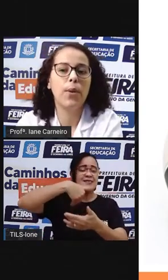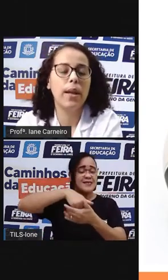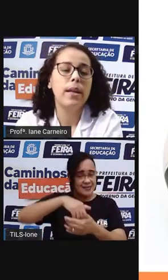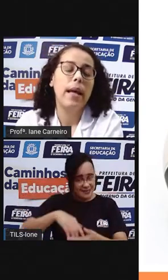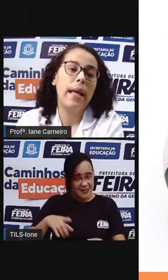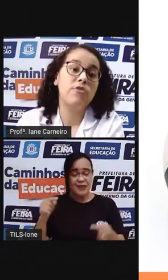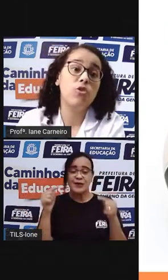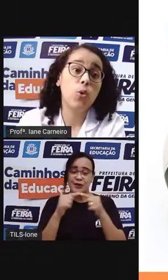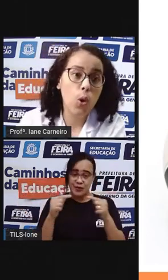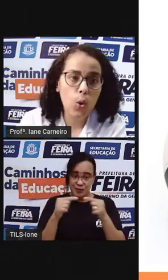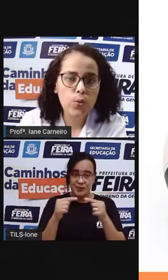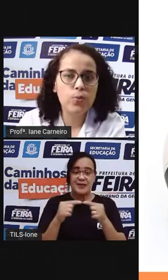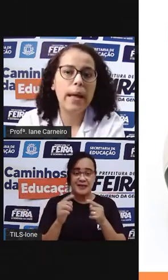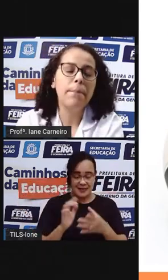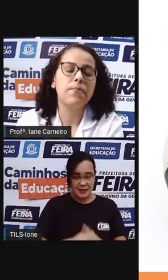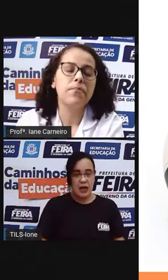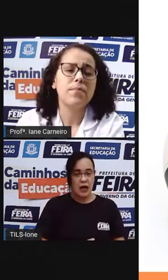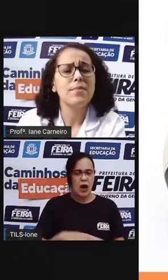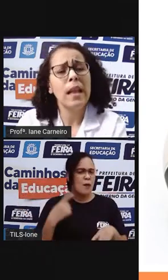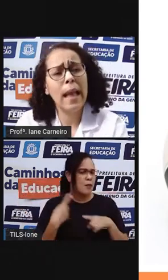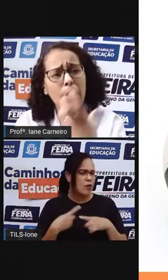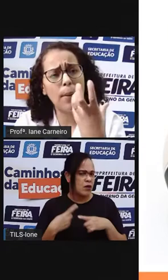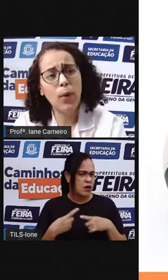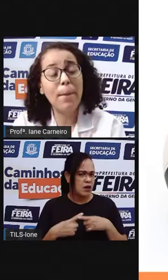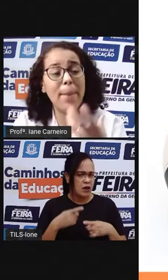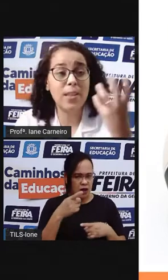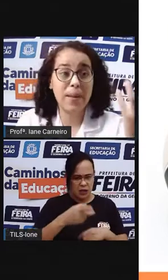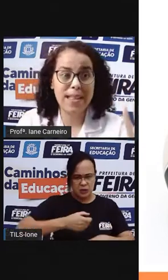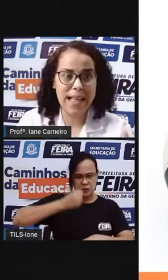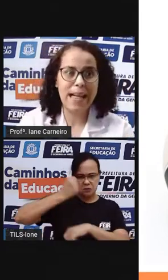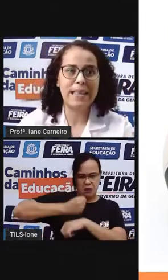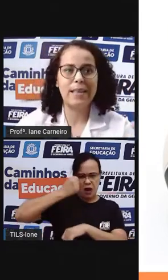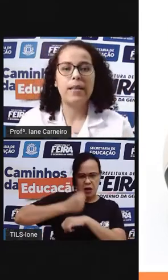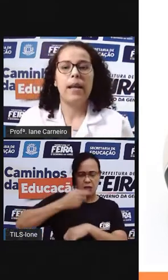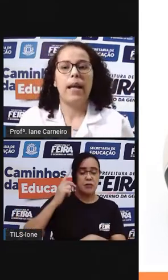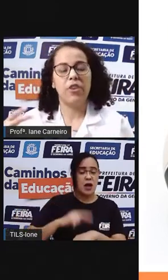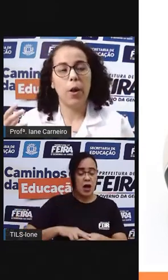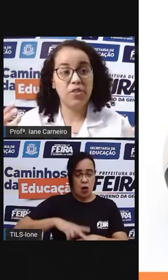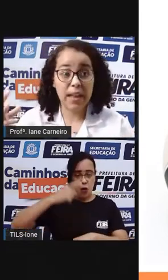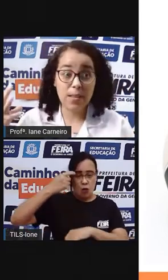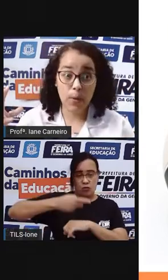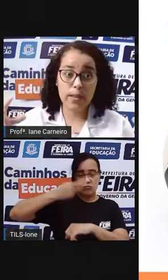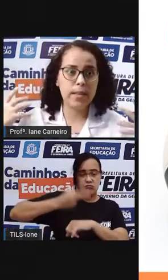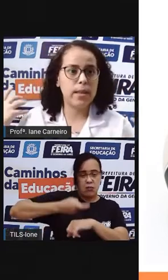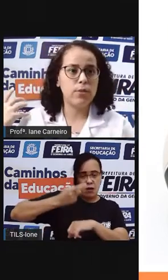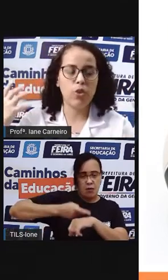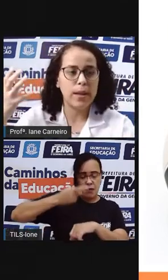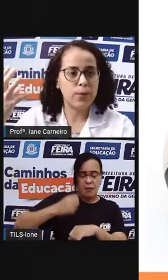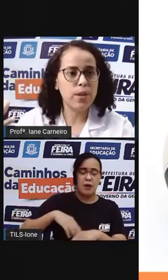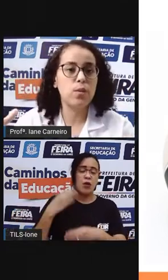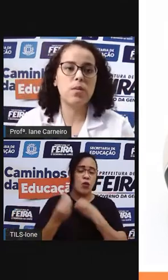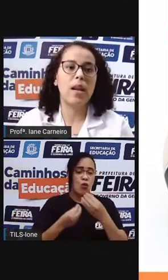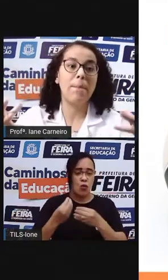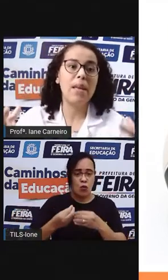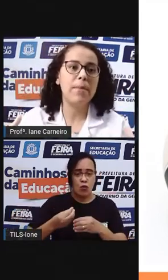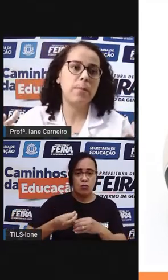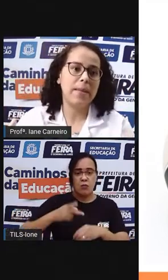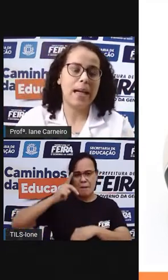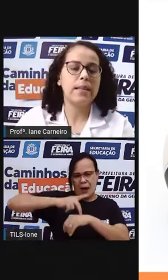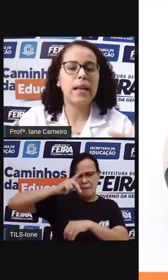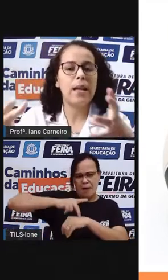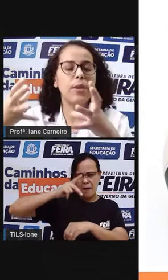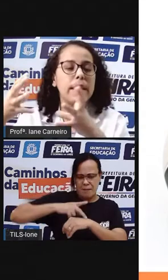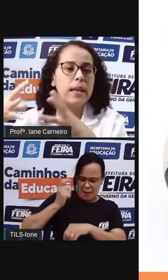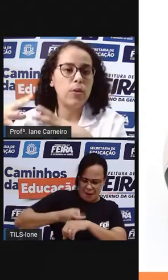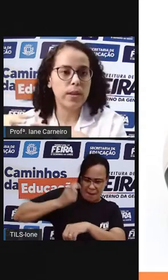que é uma bola de couro, né? Ela é uma bola mais pesada. Geralmente tem as bolas que os jogadores usam, ela é bem mais